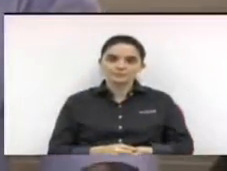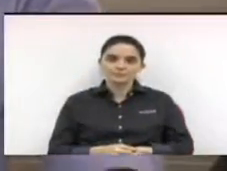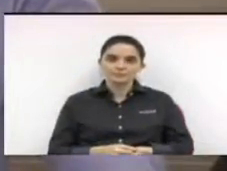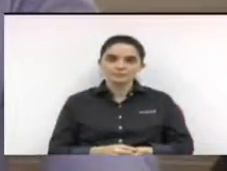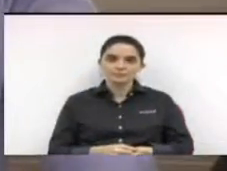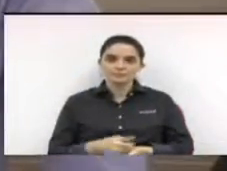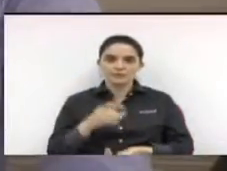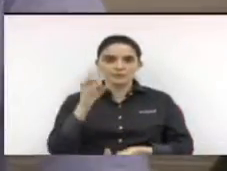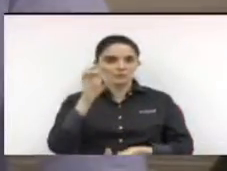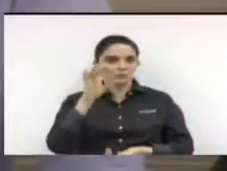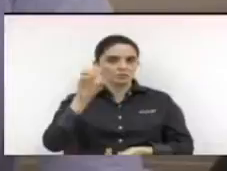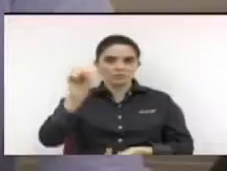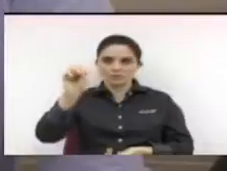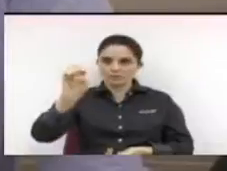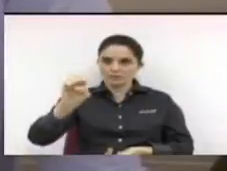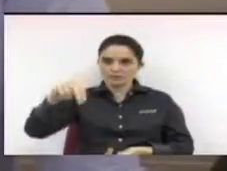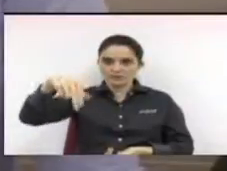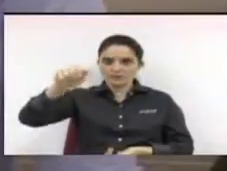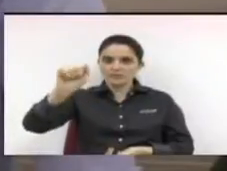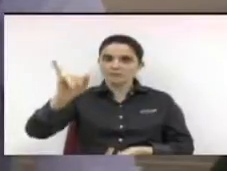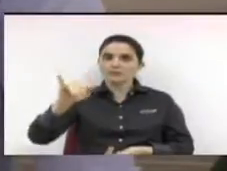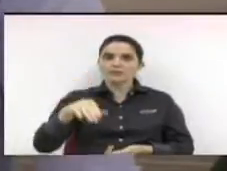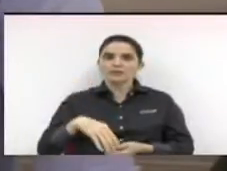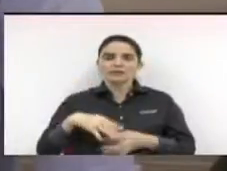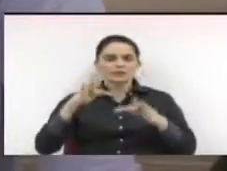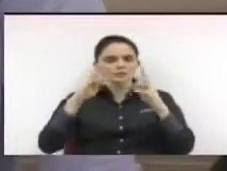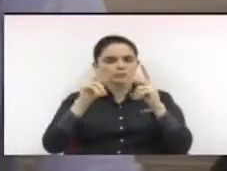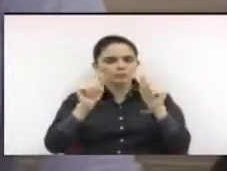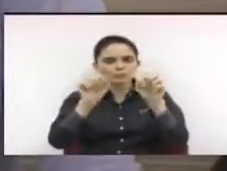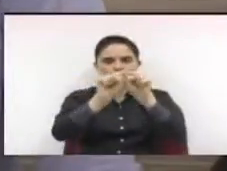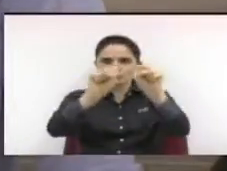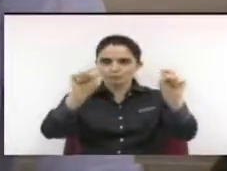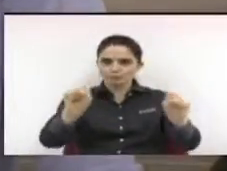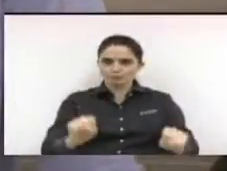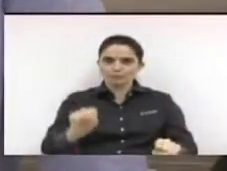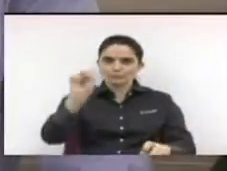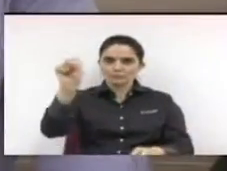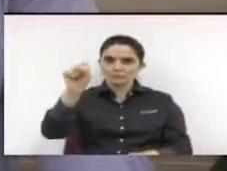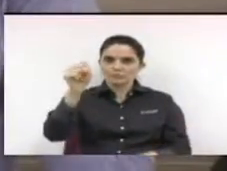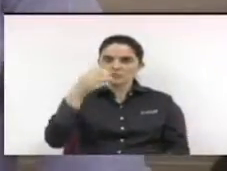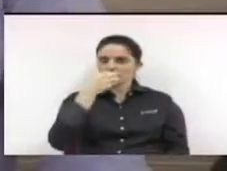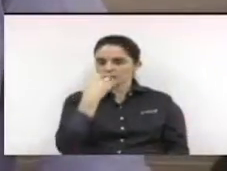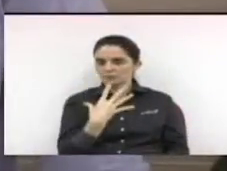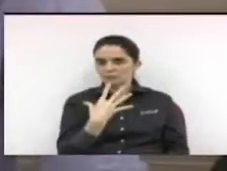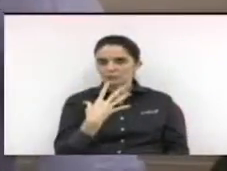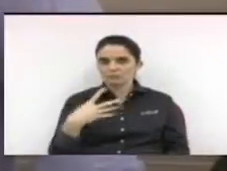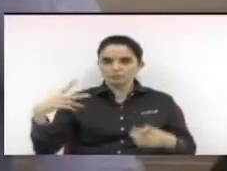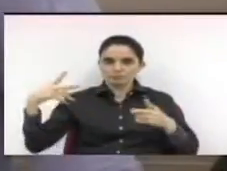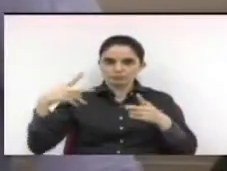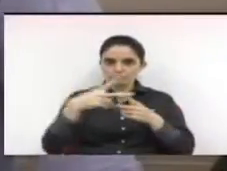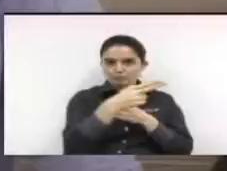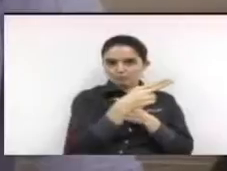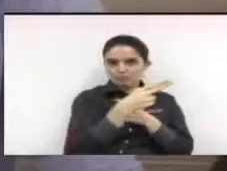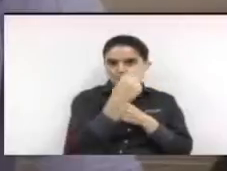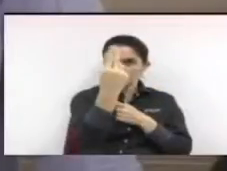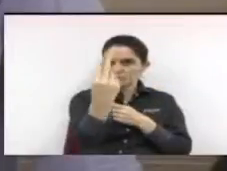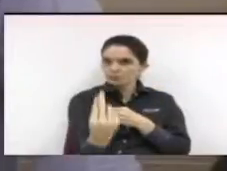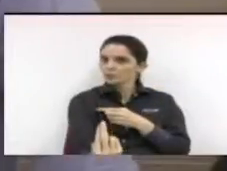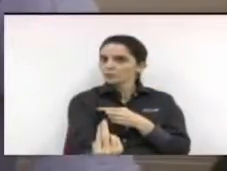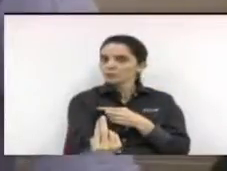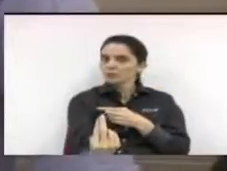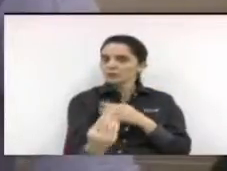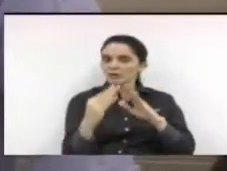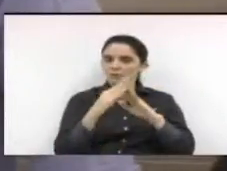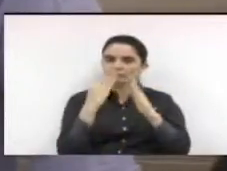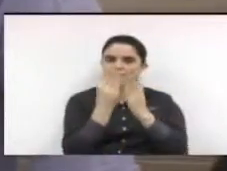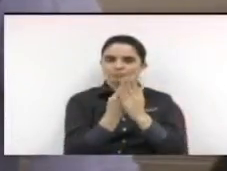o Senai funciona mas como todo o sistema S funciona e um corte desse monte na